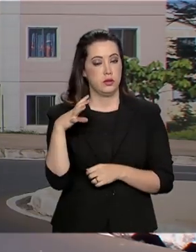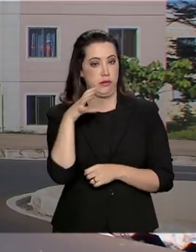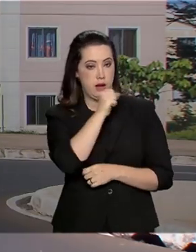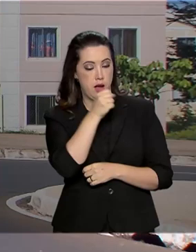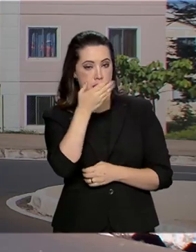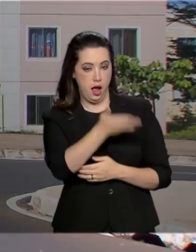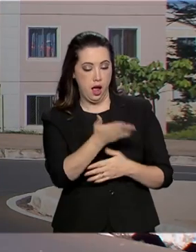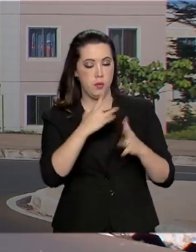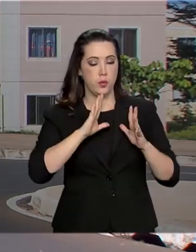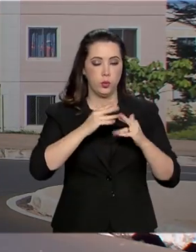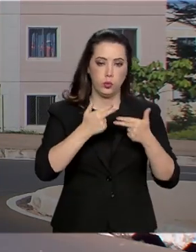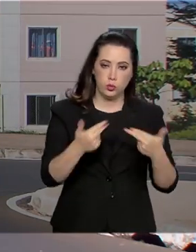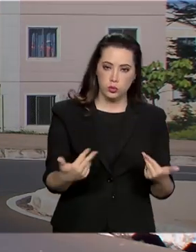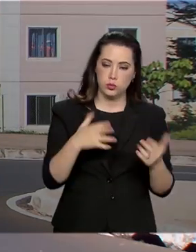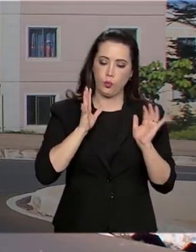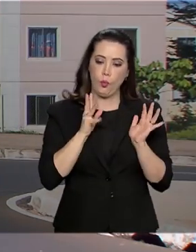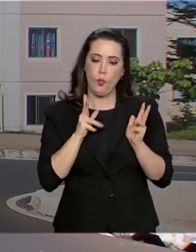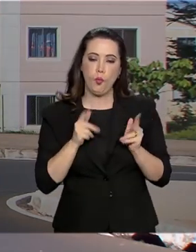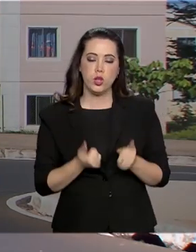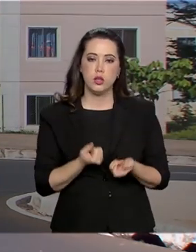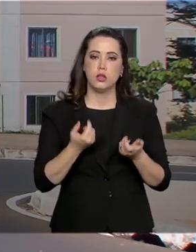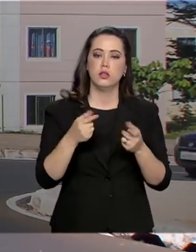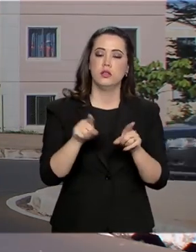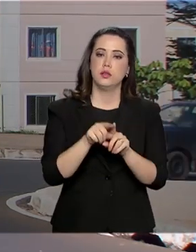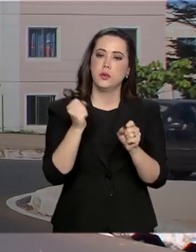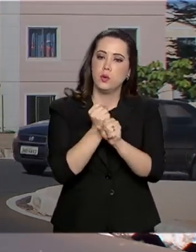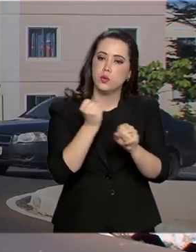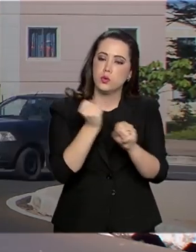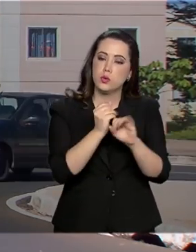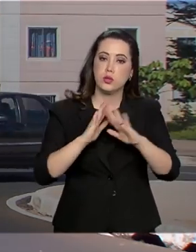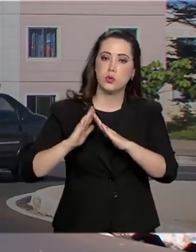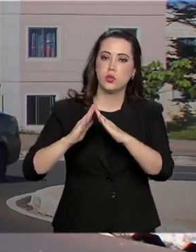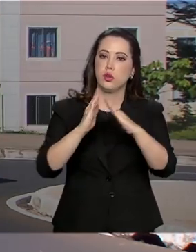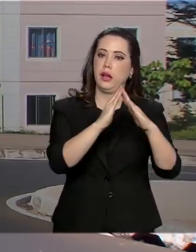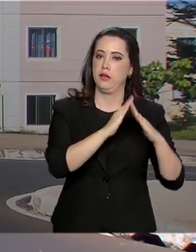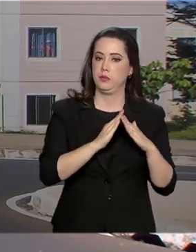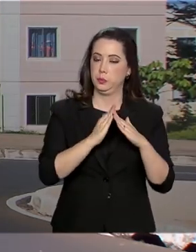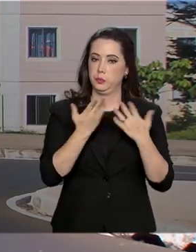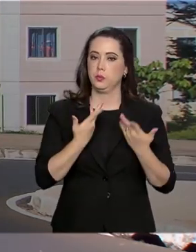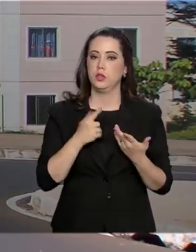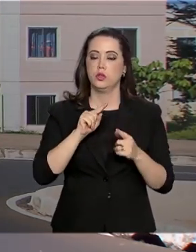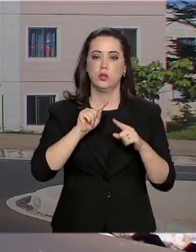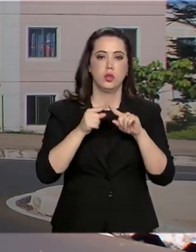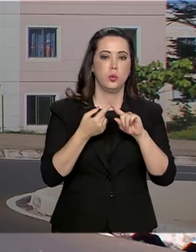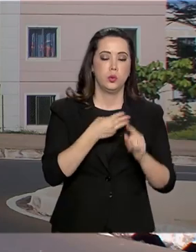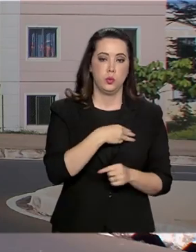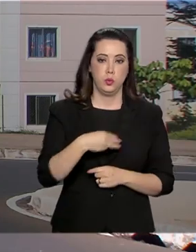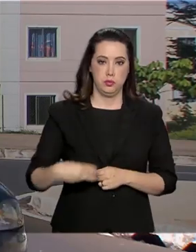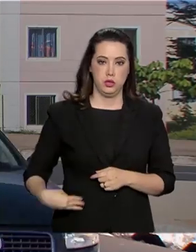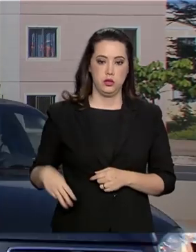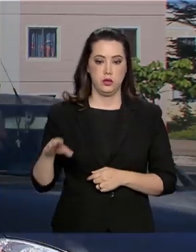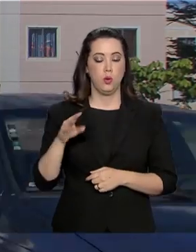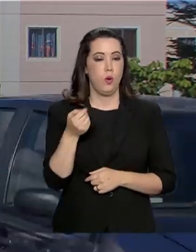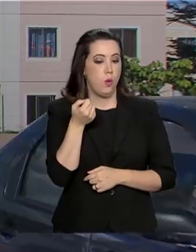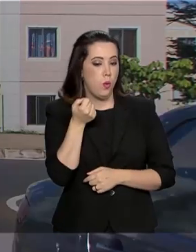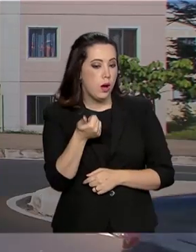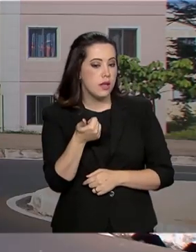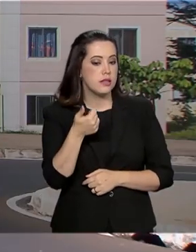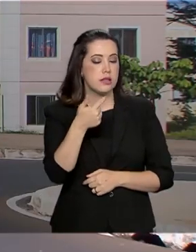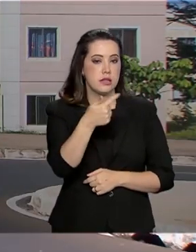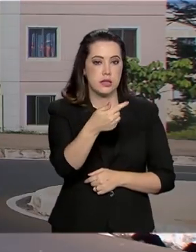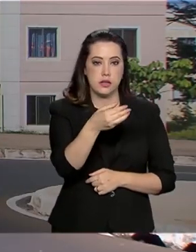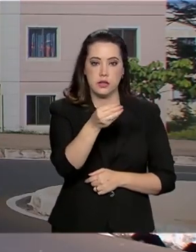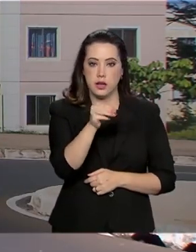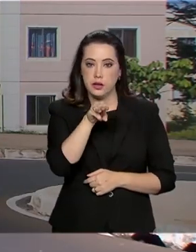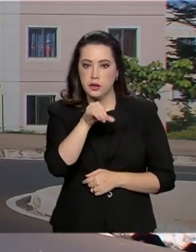obras de saneamento e a construção de habitações populares. Segundo o ministro Canuto, serão quase 70